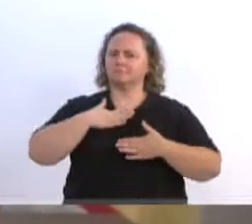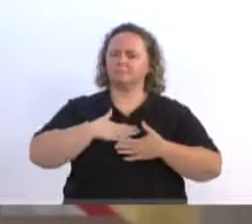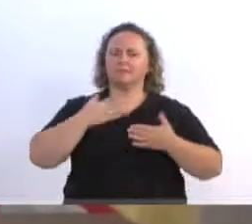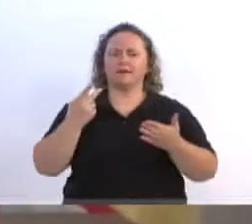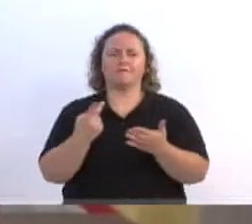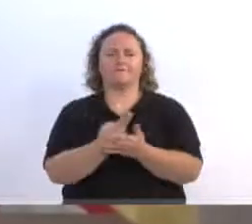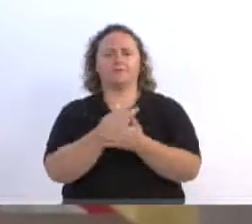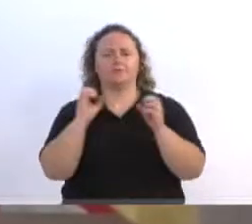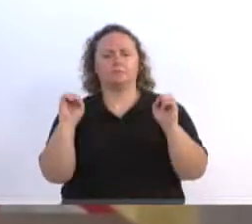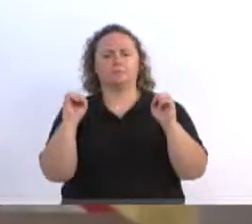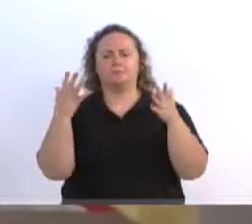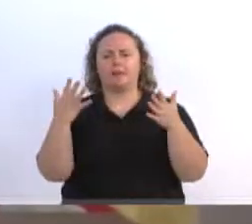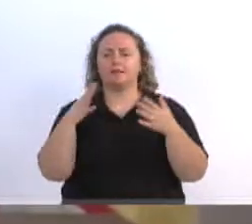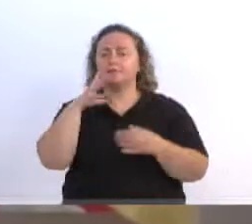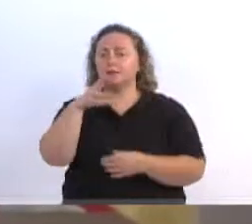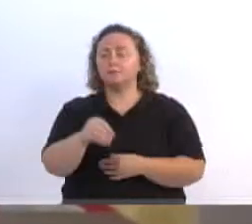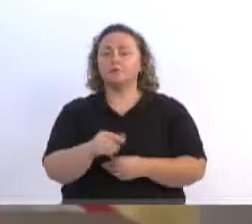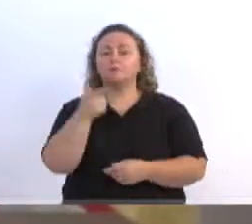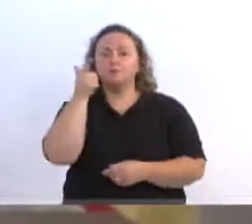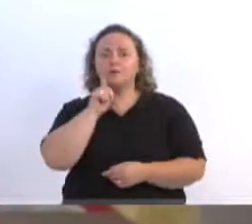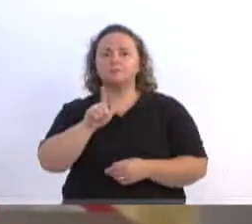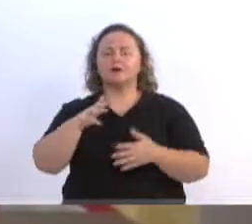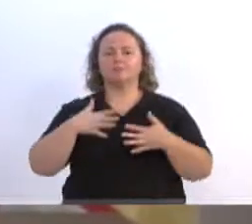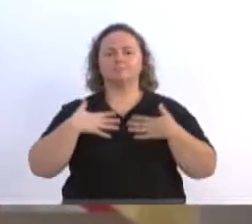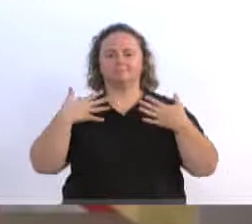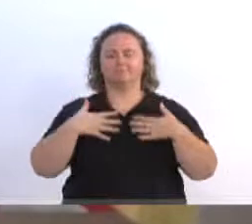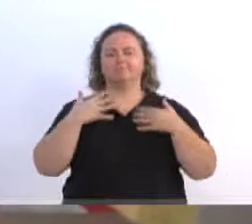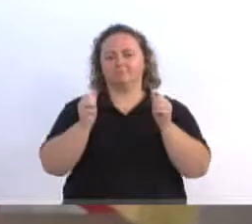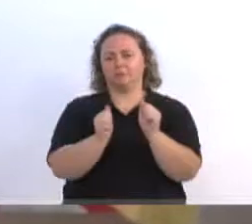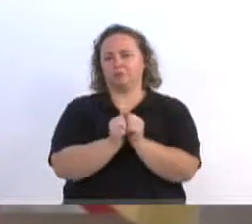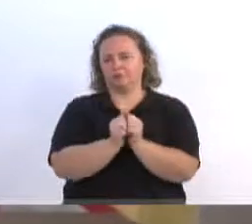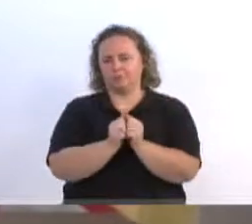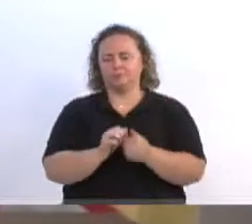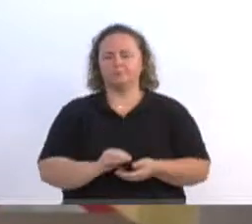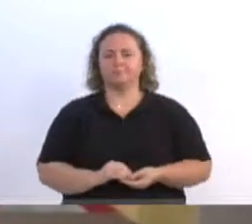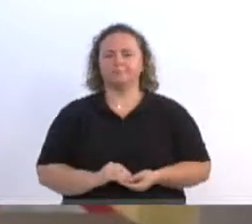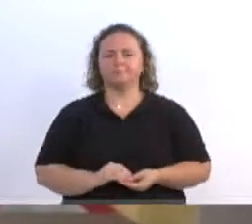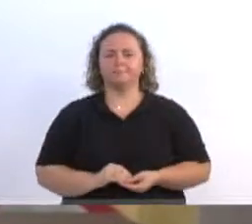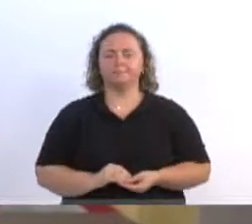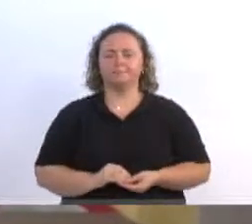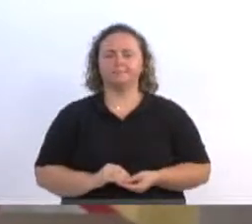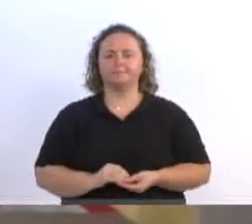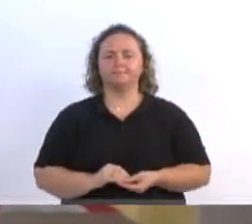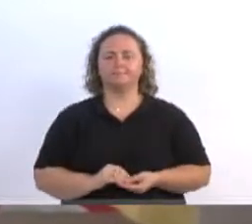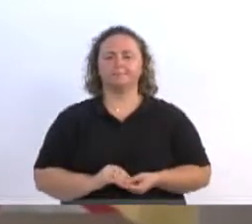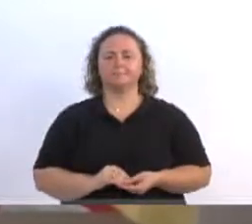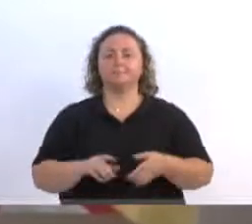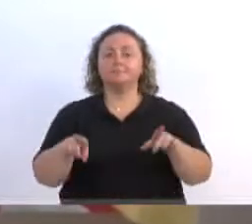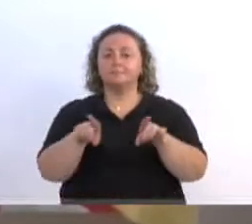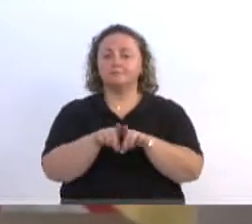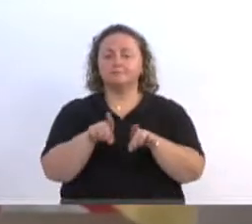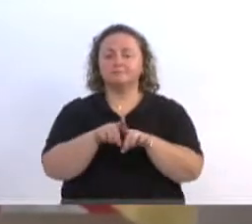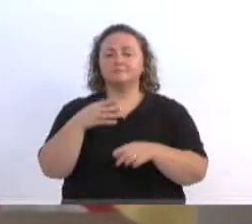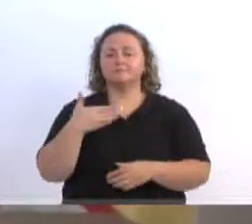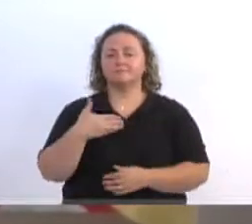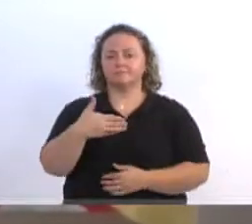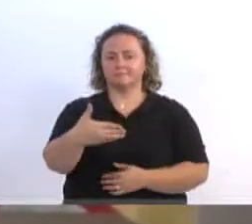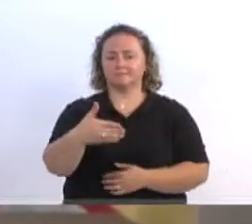a todos, que todos ganhem com esse tipo de evento. Eu queria aproveitar também a fala de hoje, queria para a próxima foto,